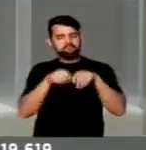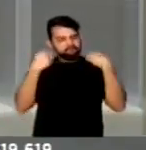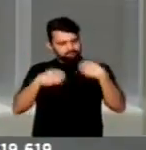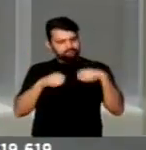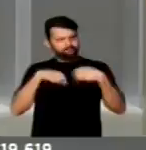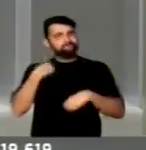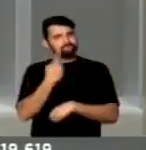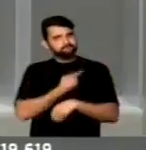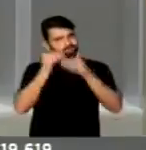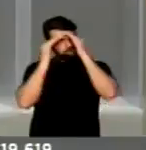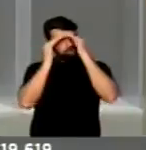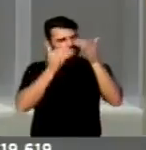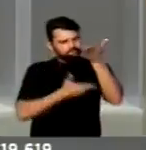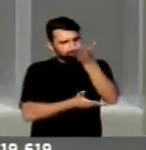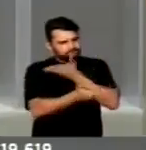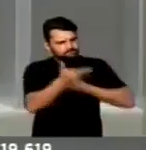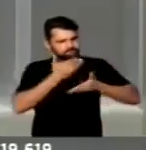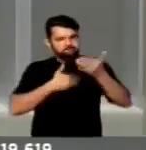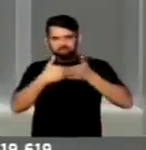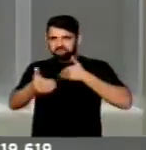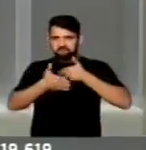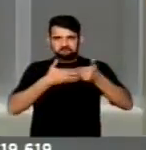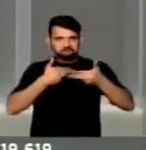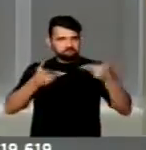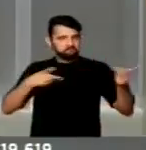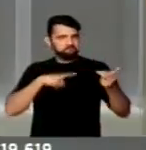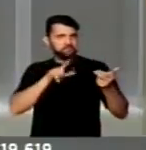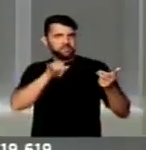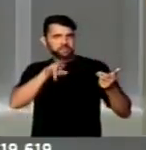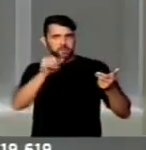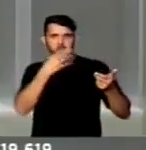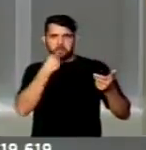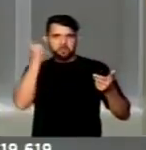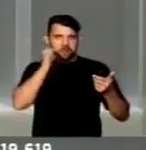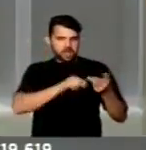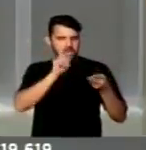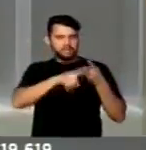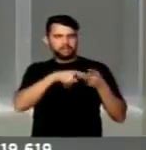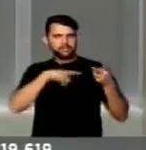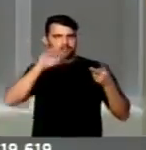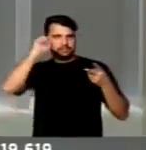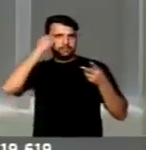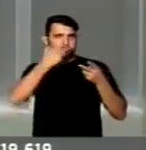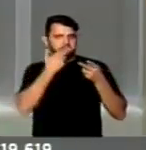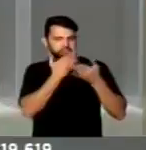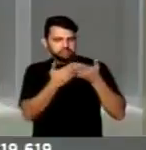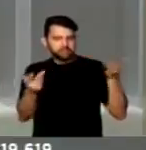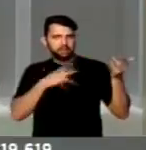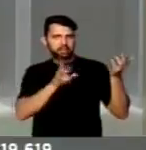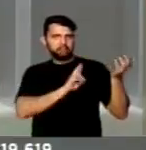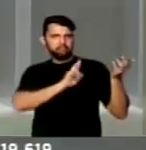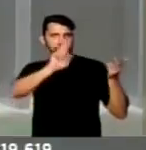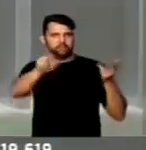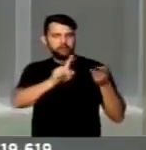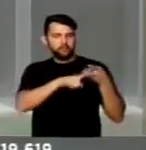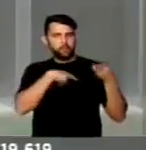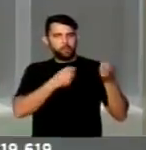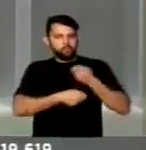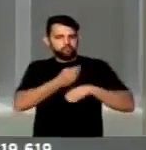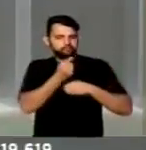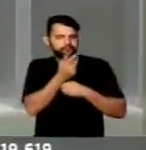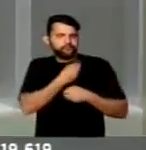precisamos de respeito independente de gênero, cor, raça, credo ou condição